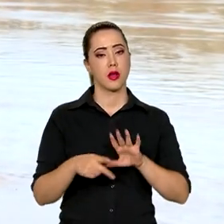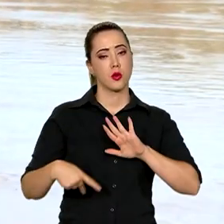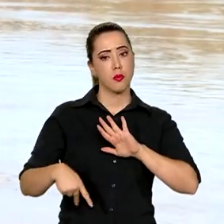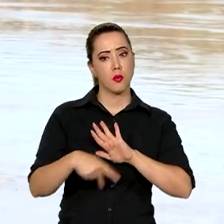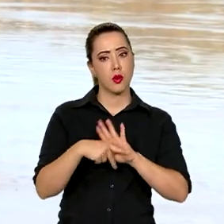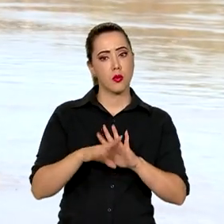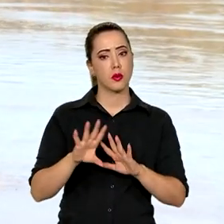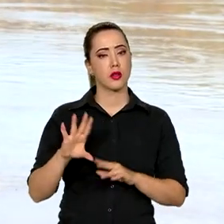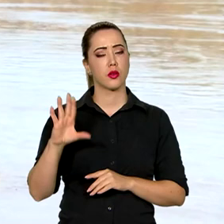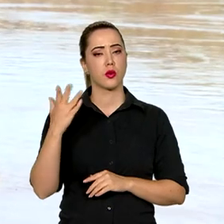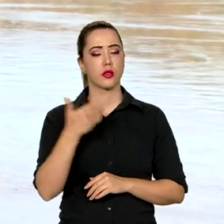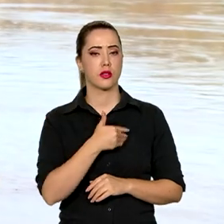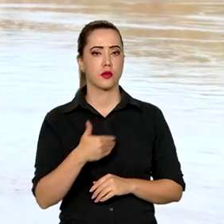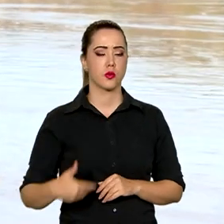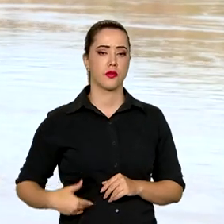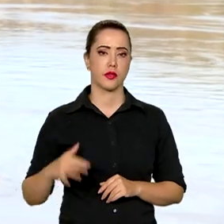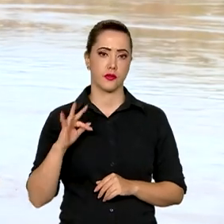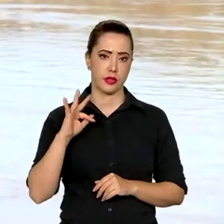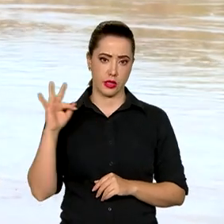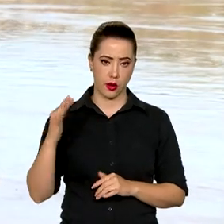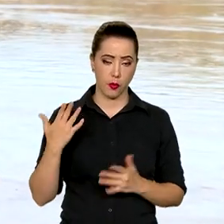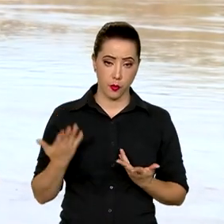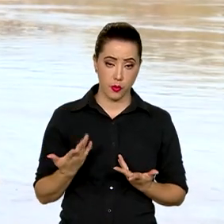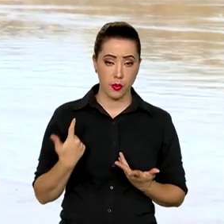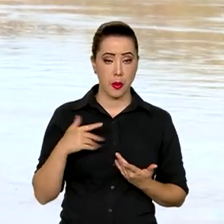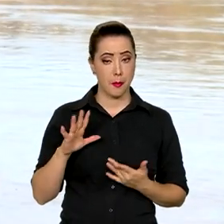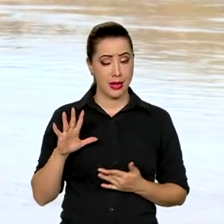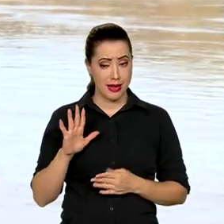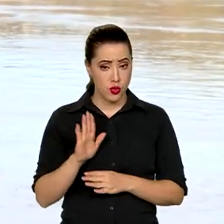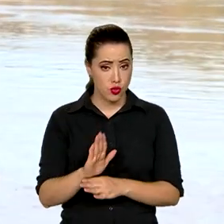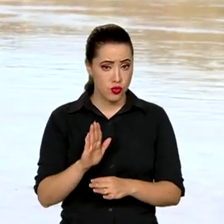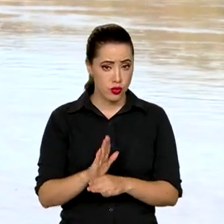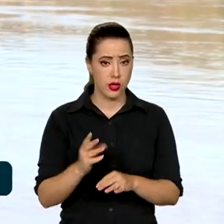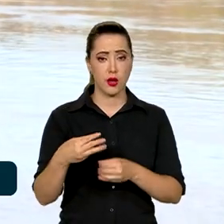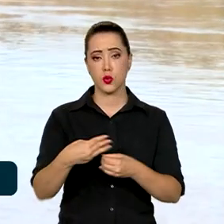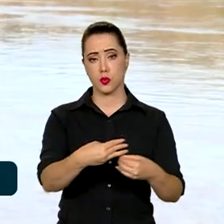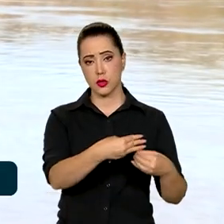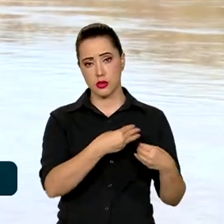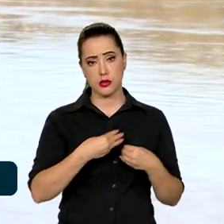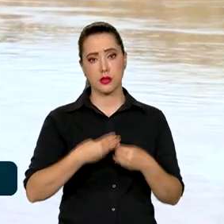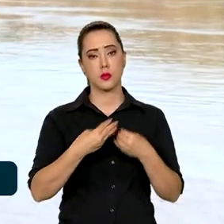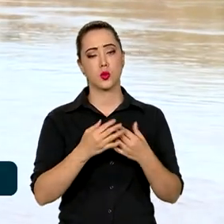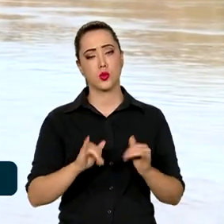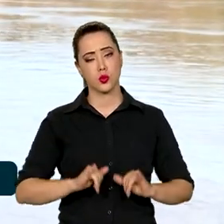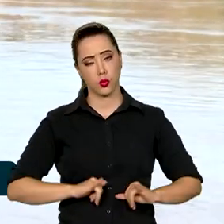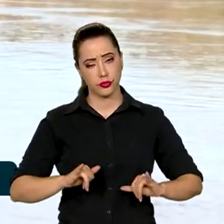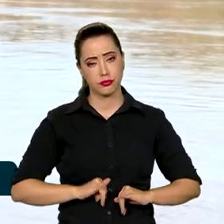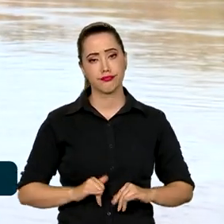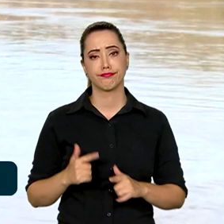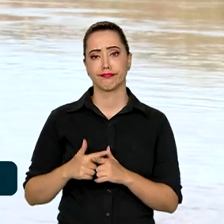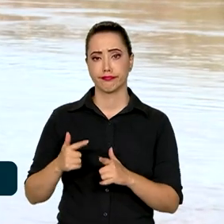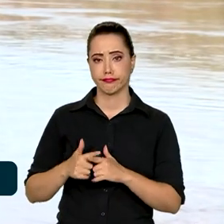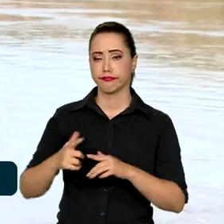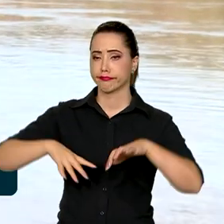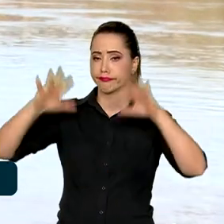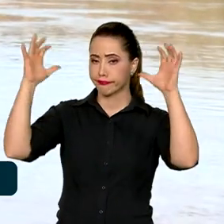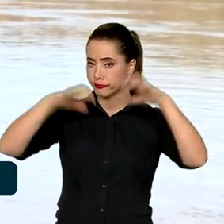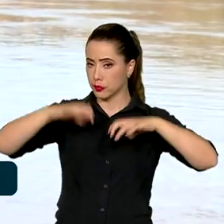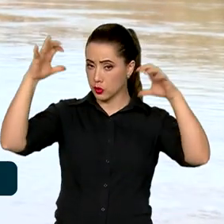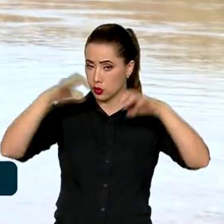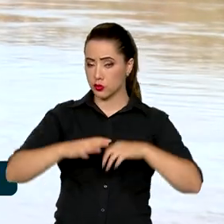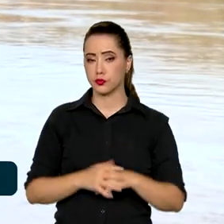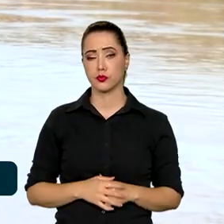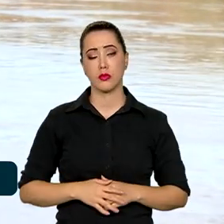sendo realizadas pelo governo federal para socorrer os municípios afetados pelo ciclone. Na última quarta